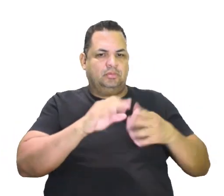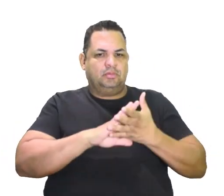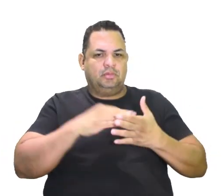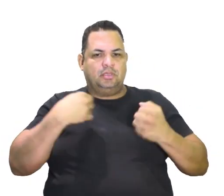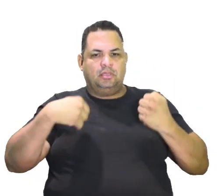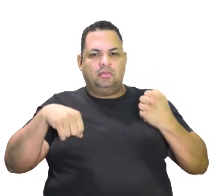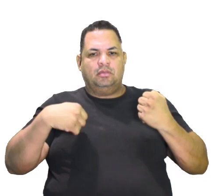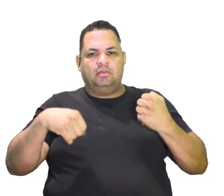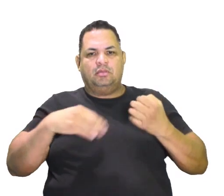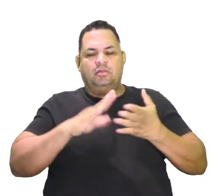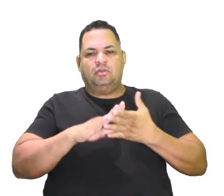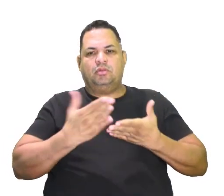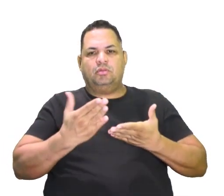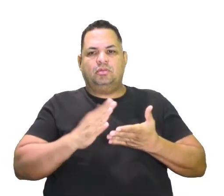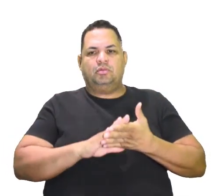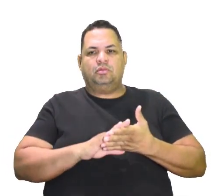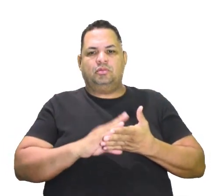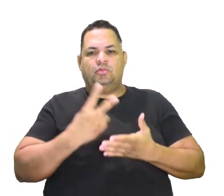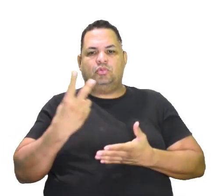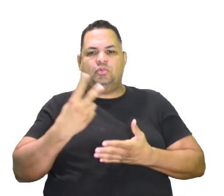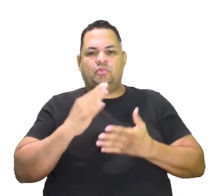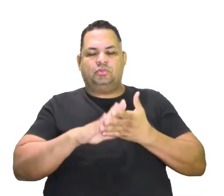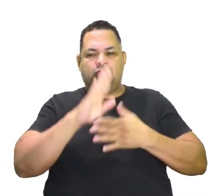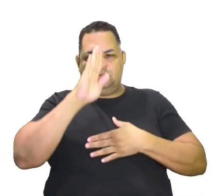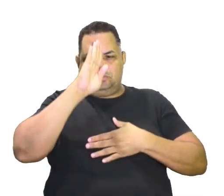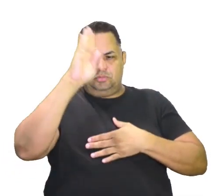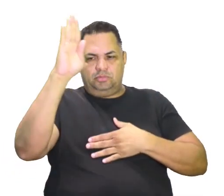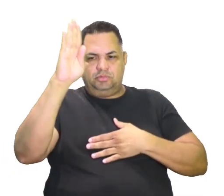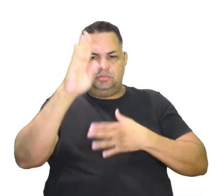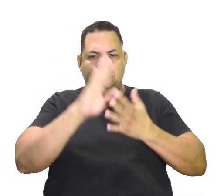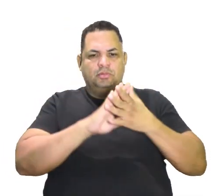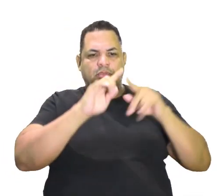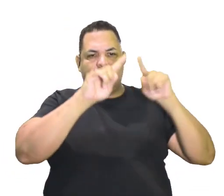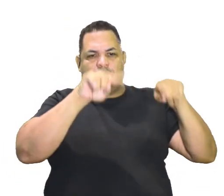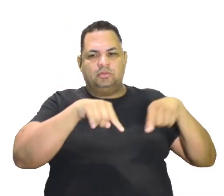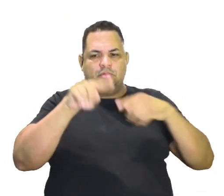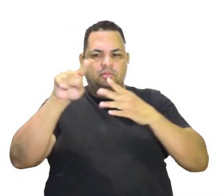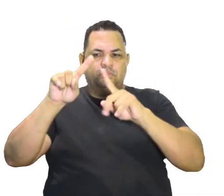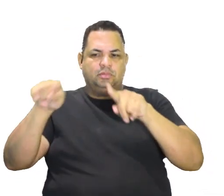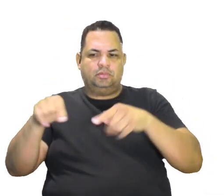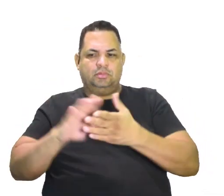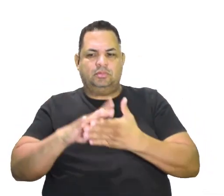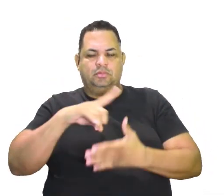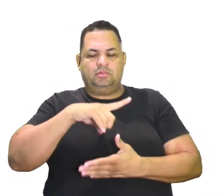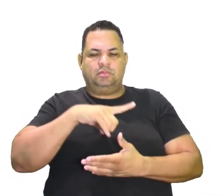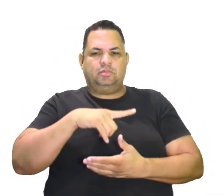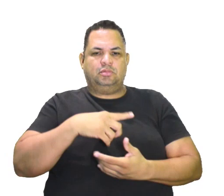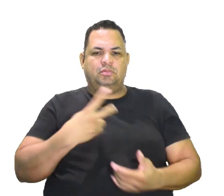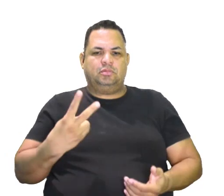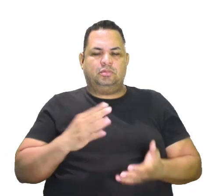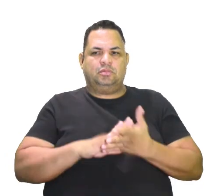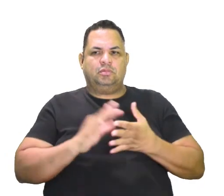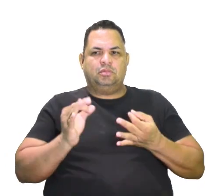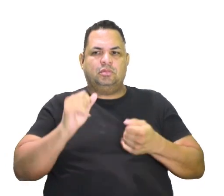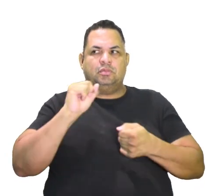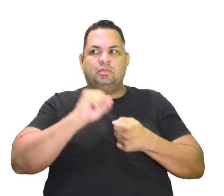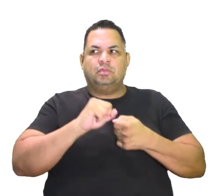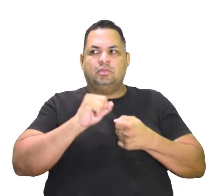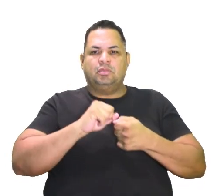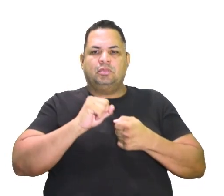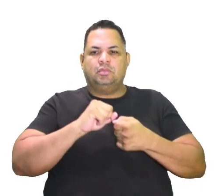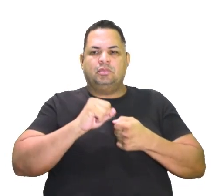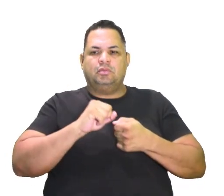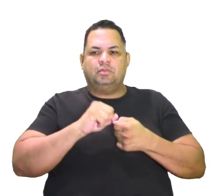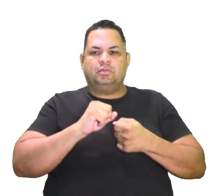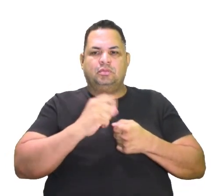Veleiro, seus dois principais quadros. Então, nós agora vamos nos preparar para a nossa